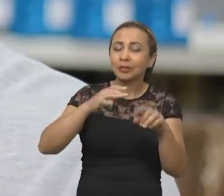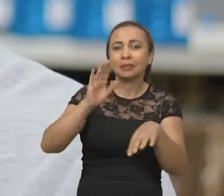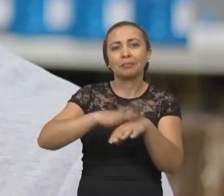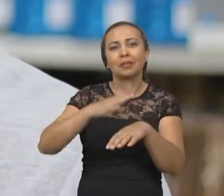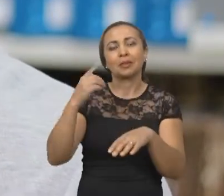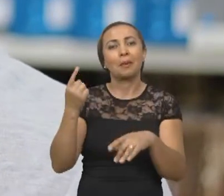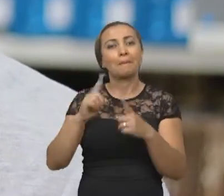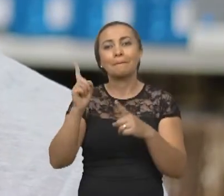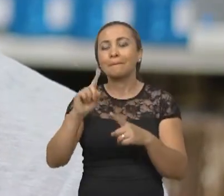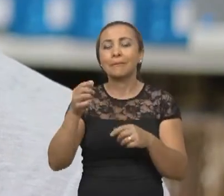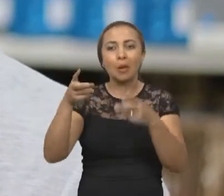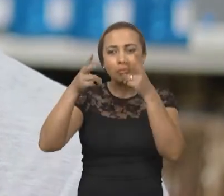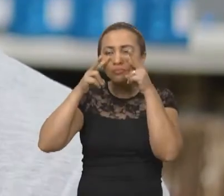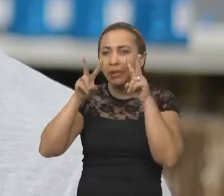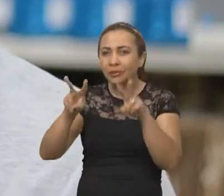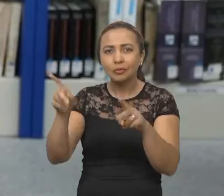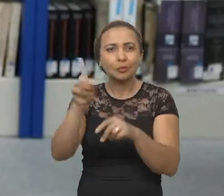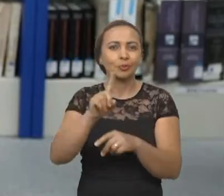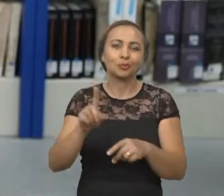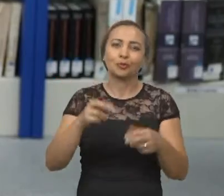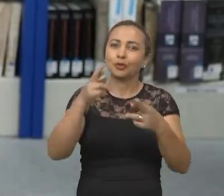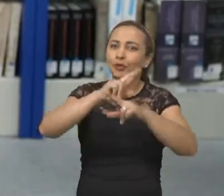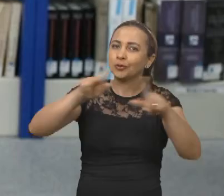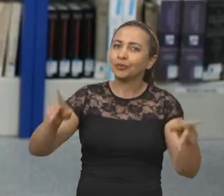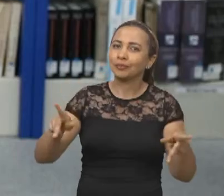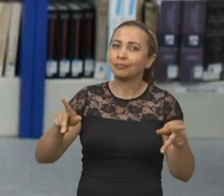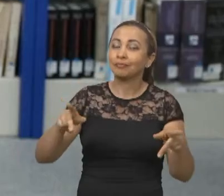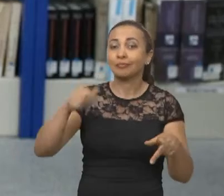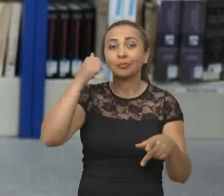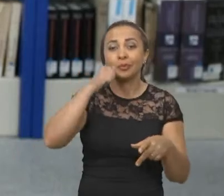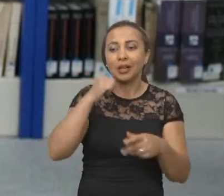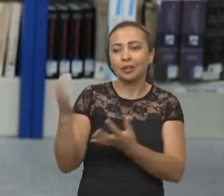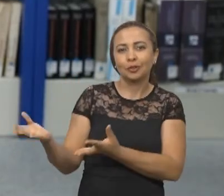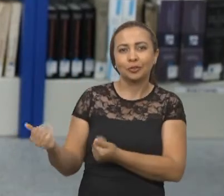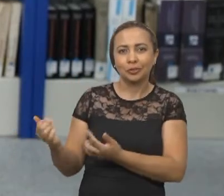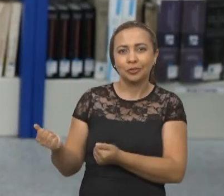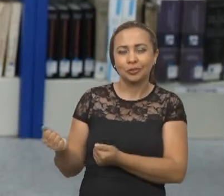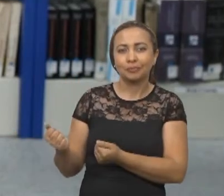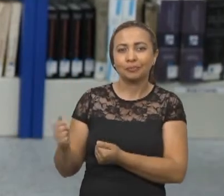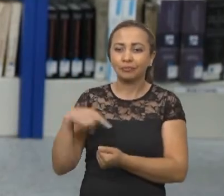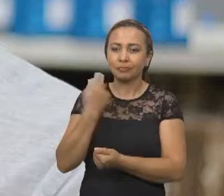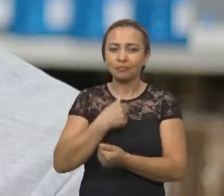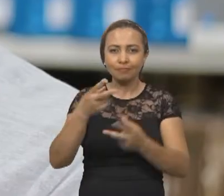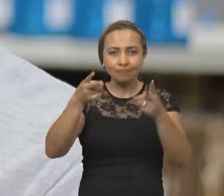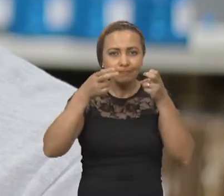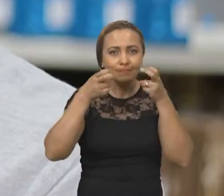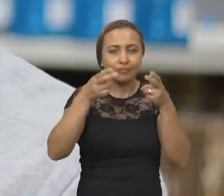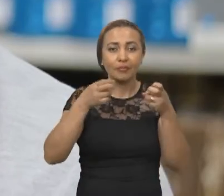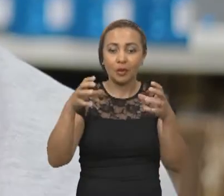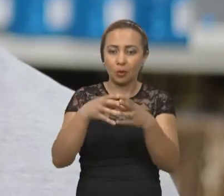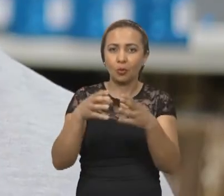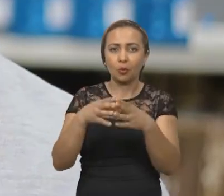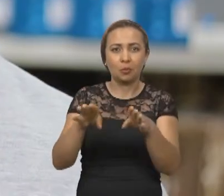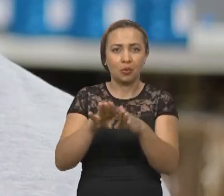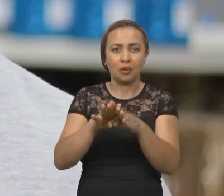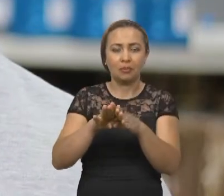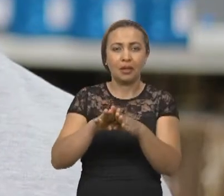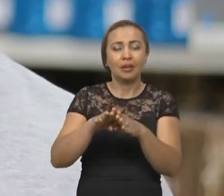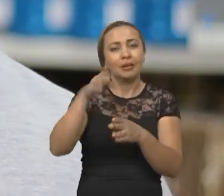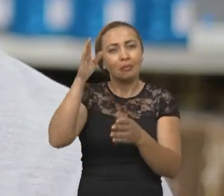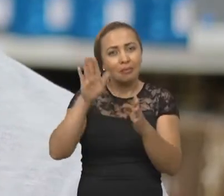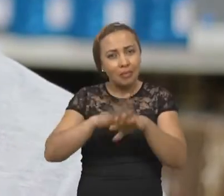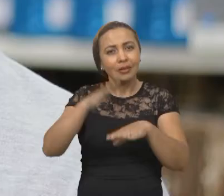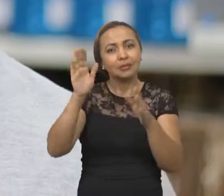mais afetados, mas não foi o que nós observamos. Além das mulheres mais jovens, a gente também percebeu que aqueles grupos de menor nível